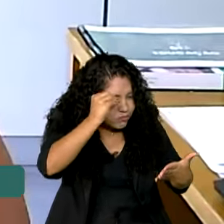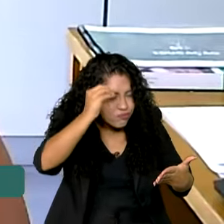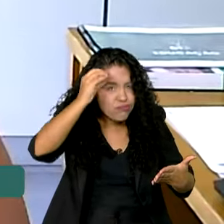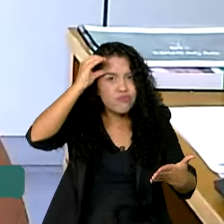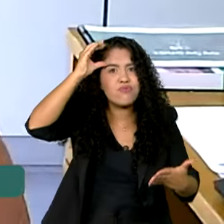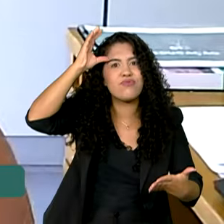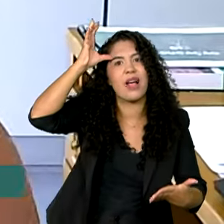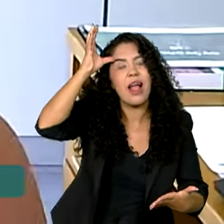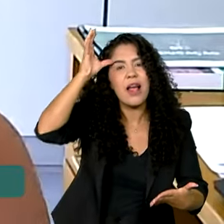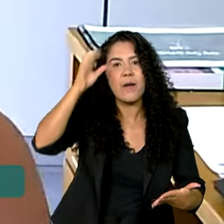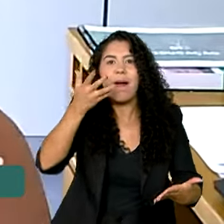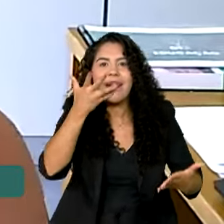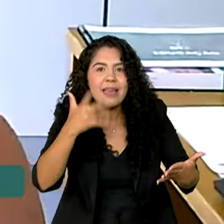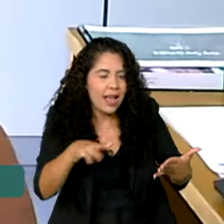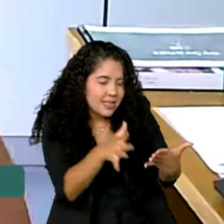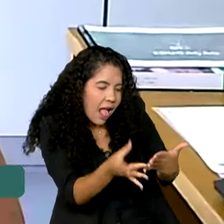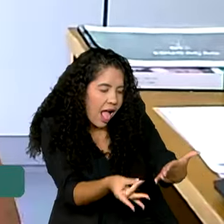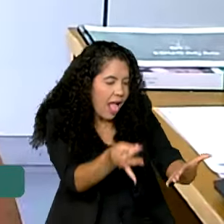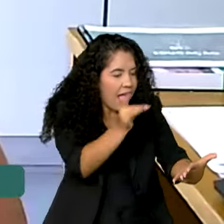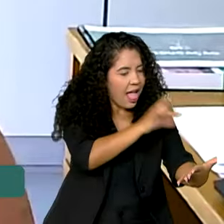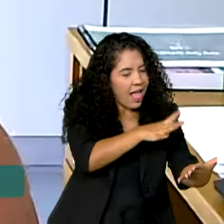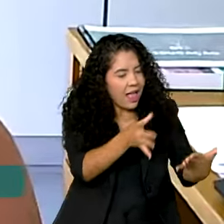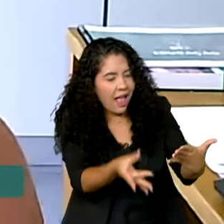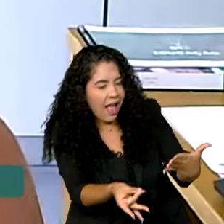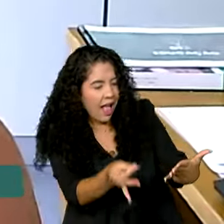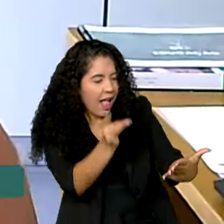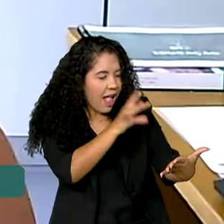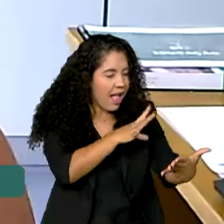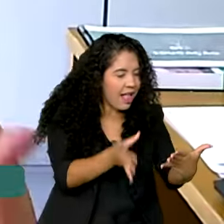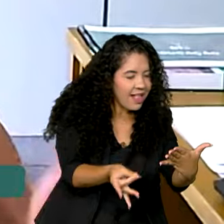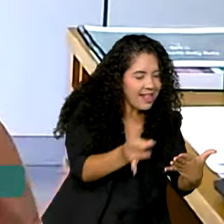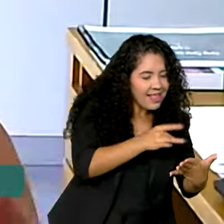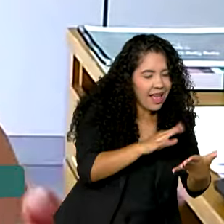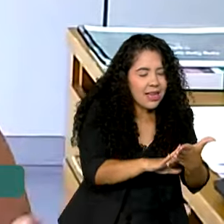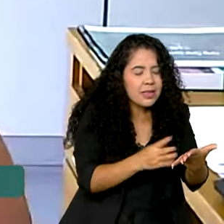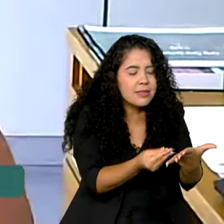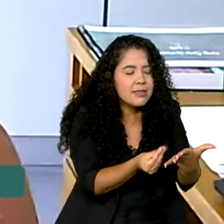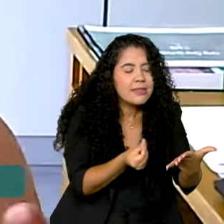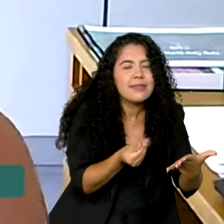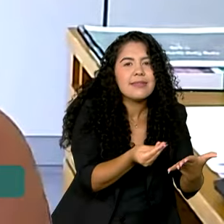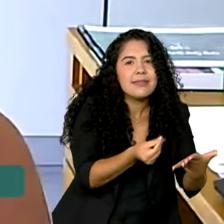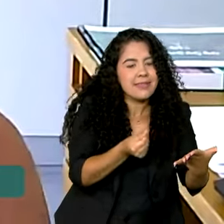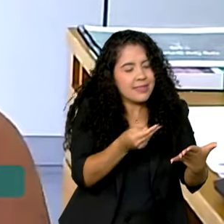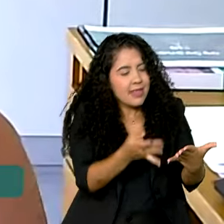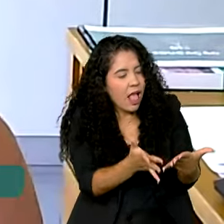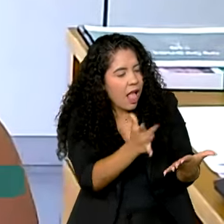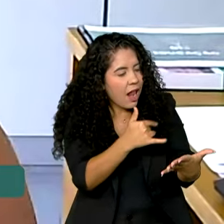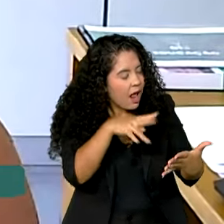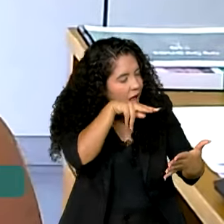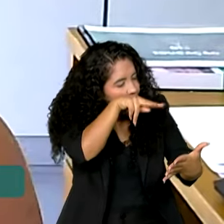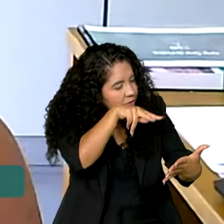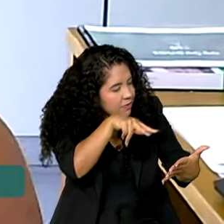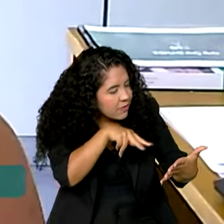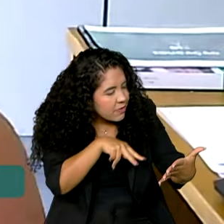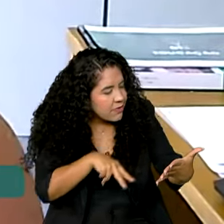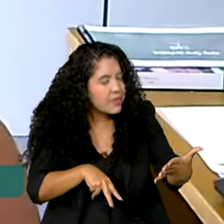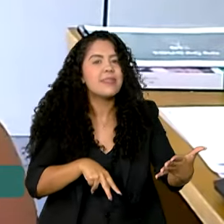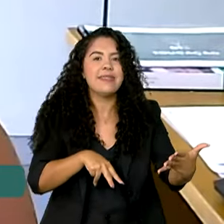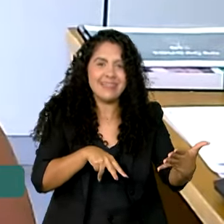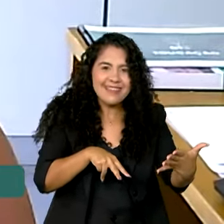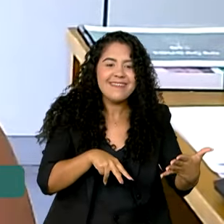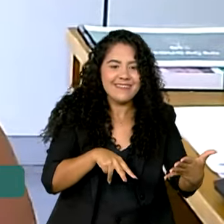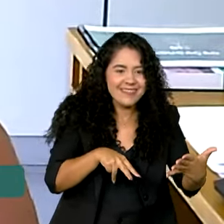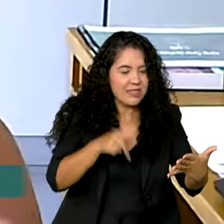toque, né? Para a criança se familiarizar com a página, sentir aquele movimento da leitura. A cadência da